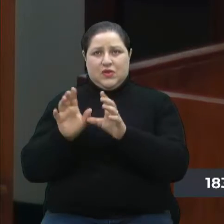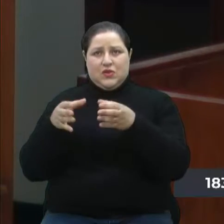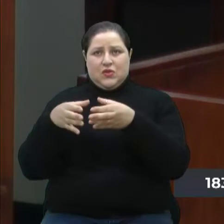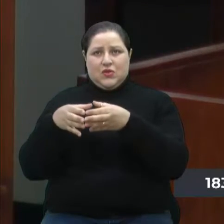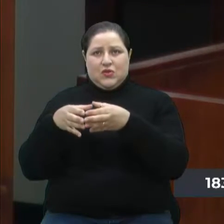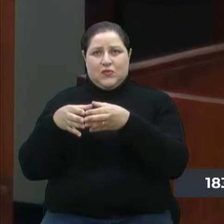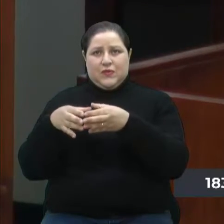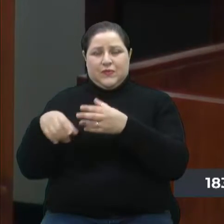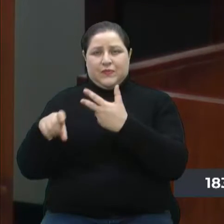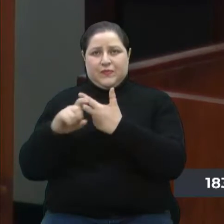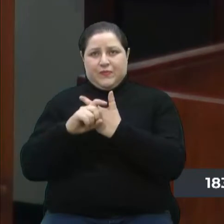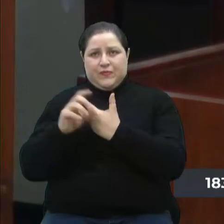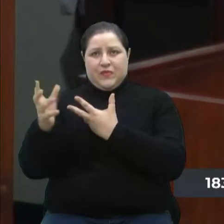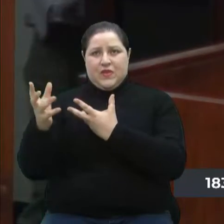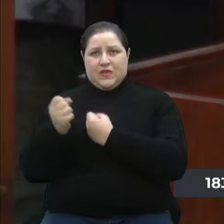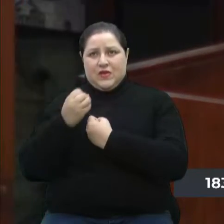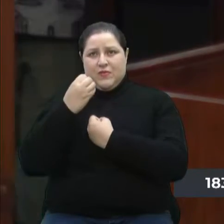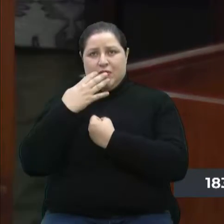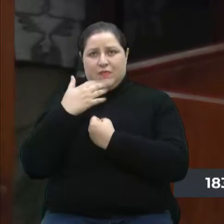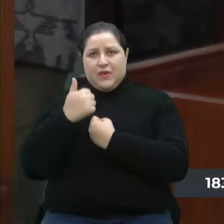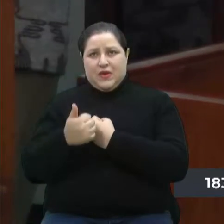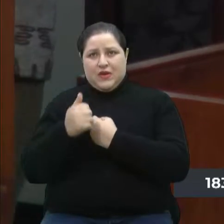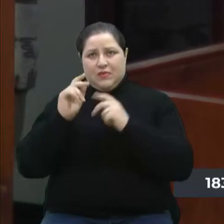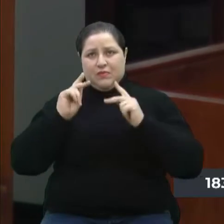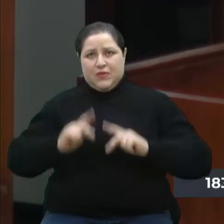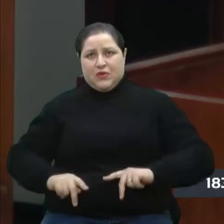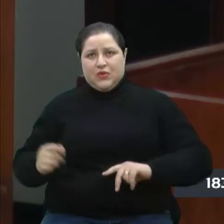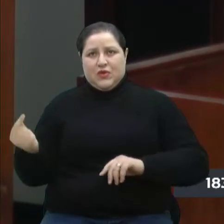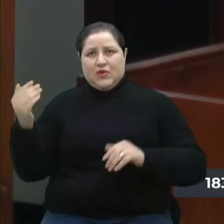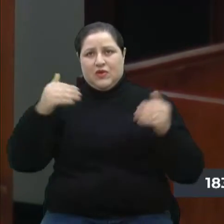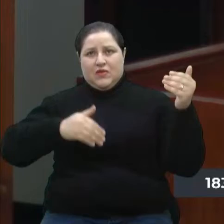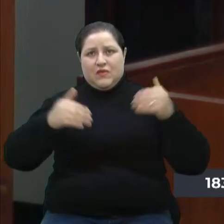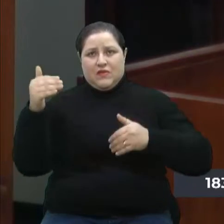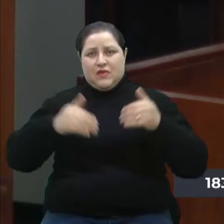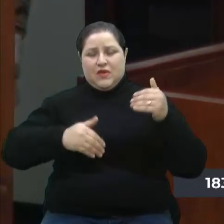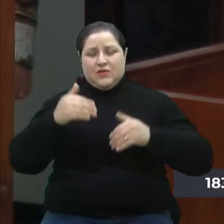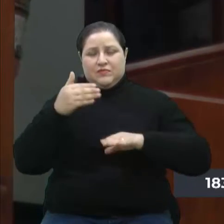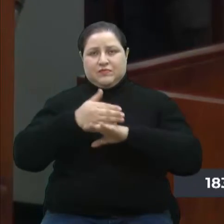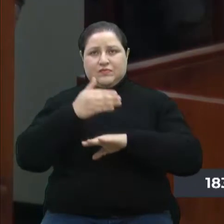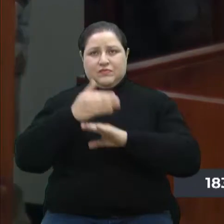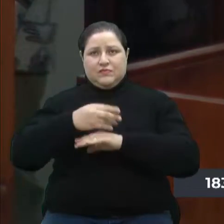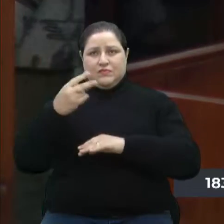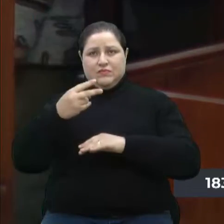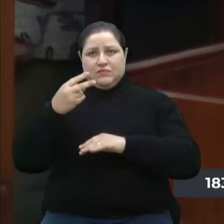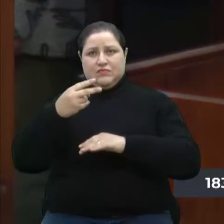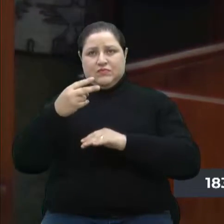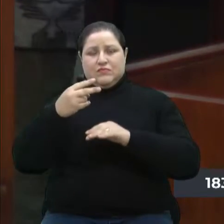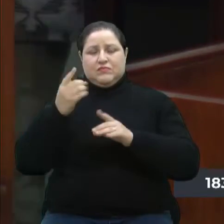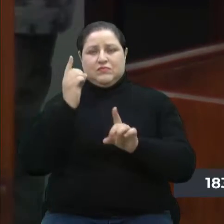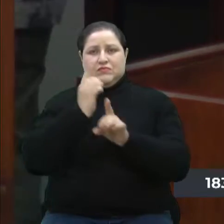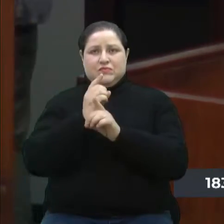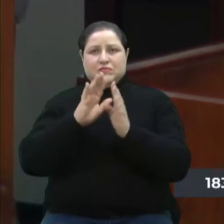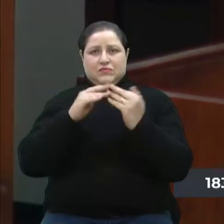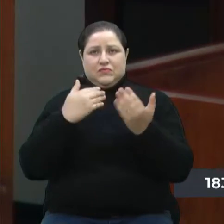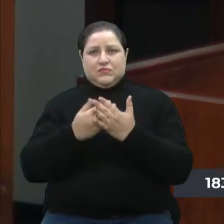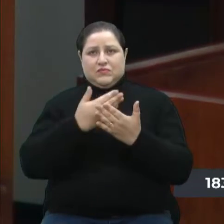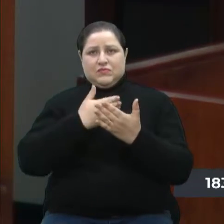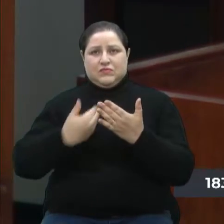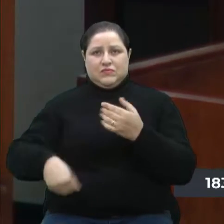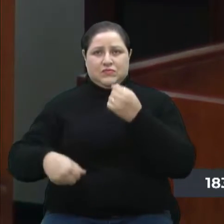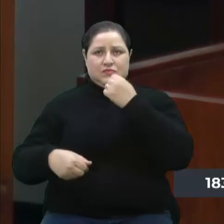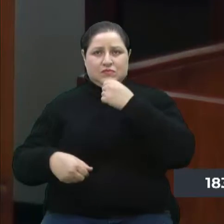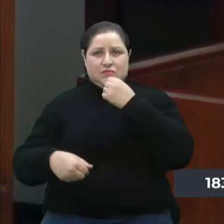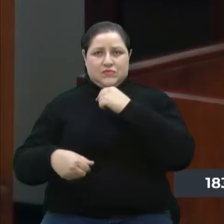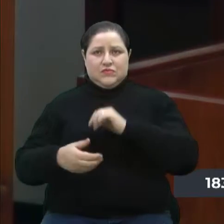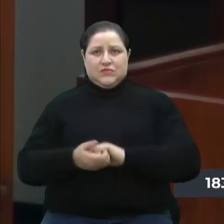do Executivo receberão muito bem as pessoas que vierem participar do segundo encontro de escolas de governo aqui em Caxias do Sul.